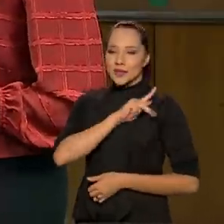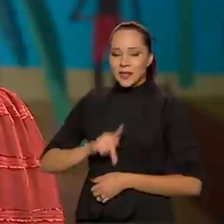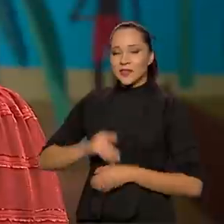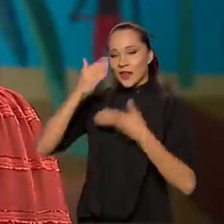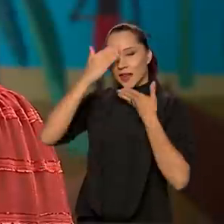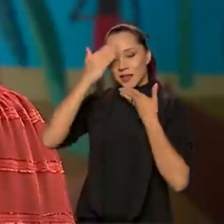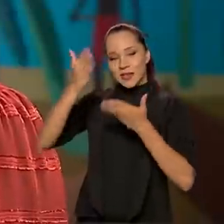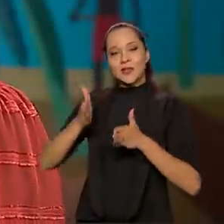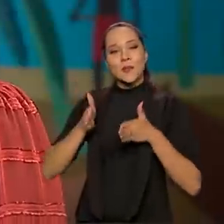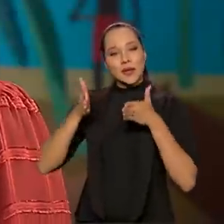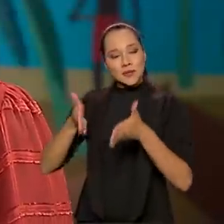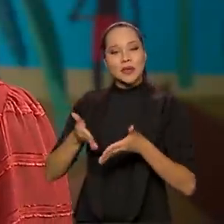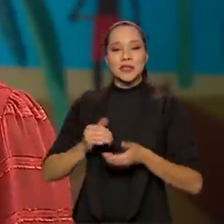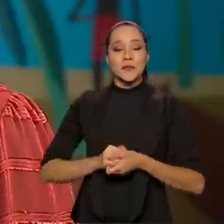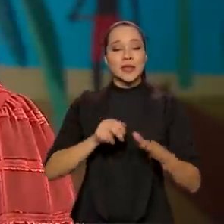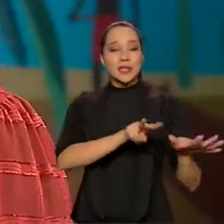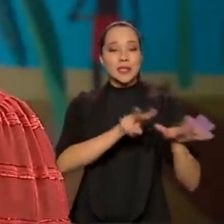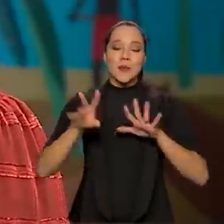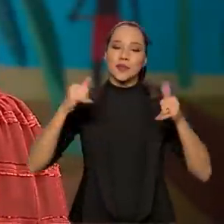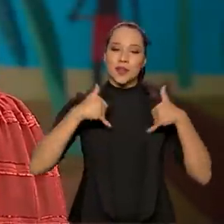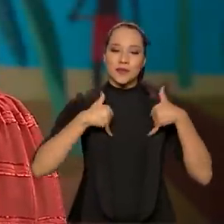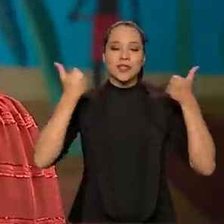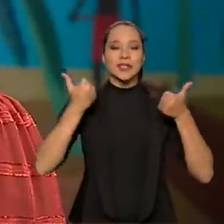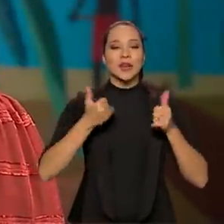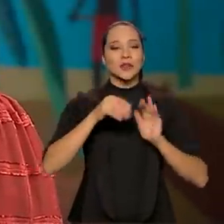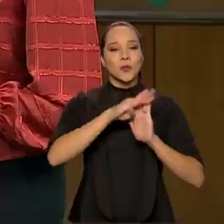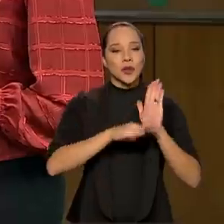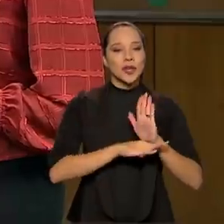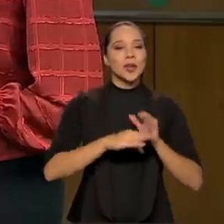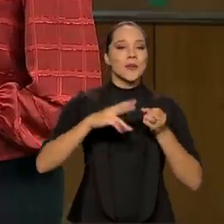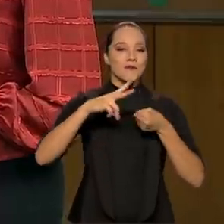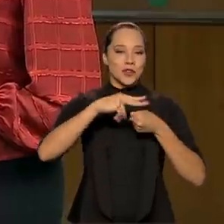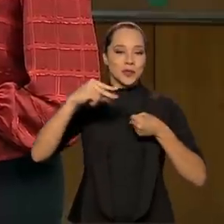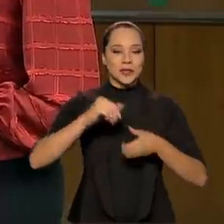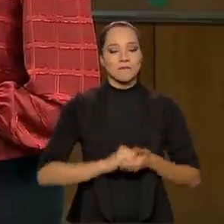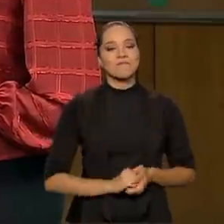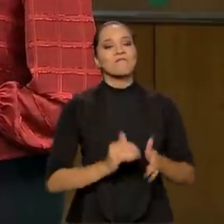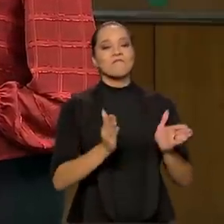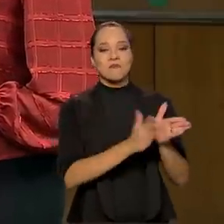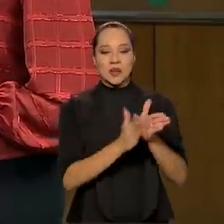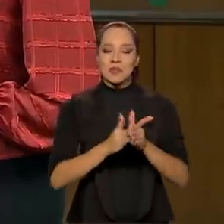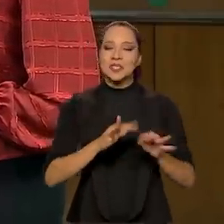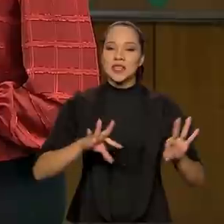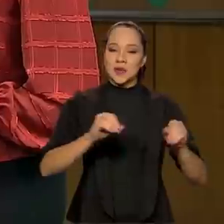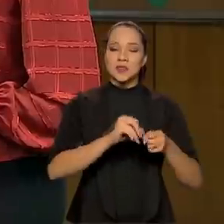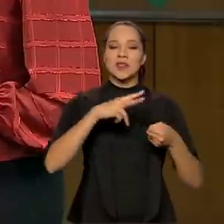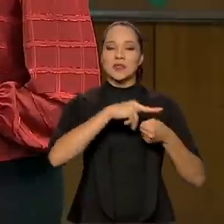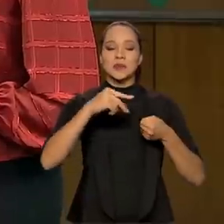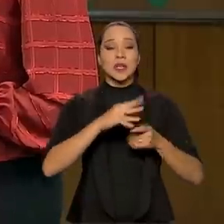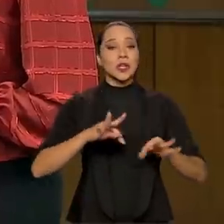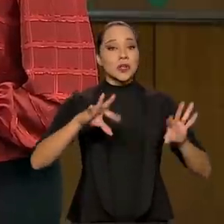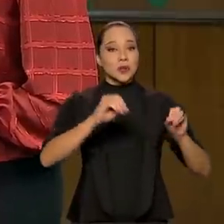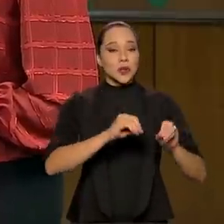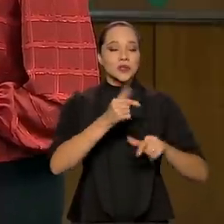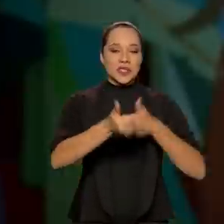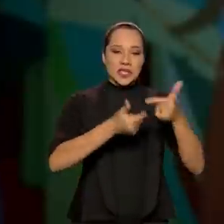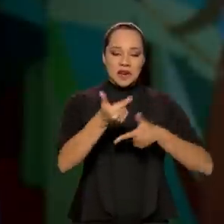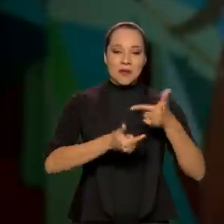muito agradecer a sua participação nessa semana de aniversário da Voz do Brasil. Parabéns a todos da Voz do Brasil, todos os servidores,